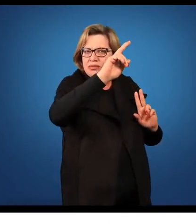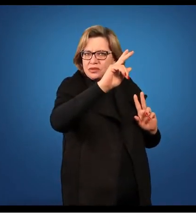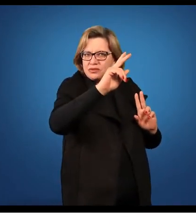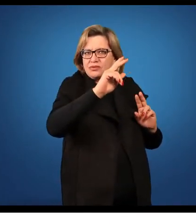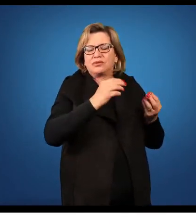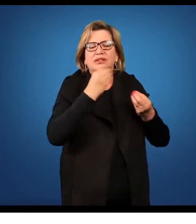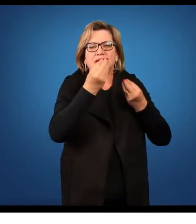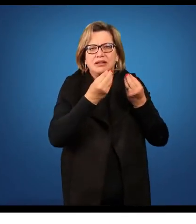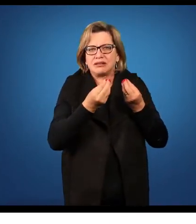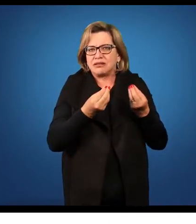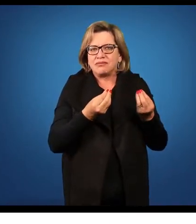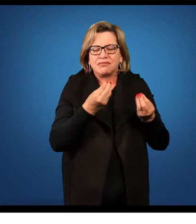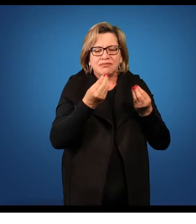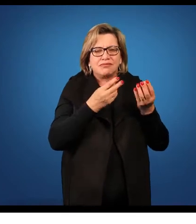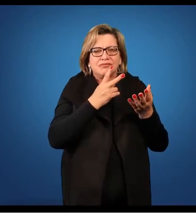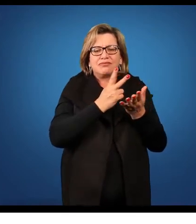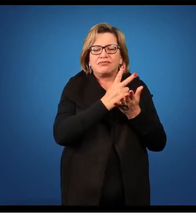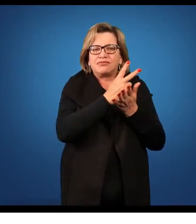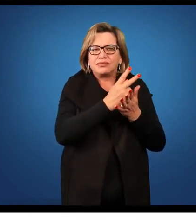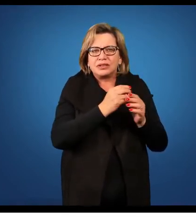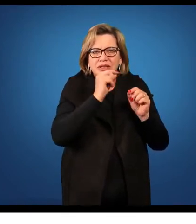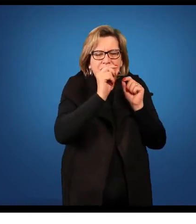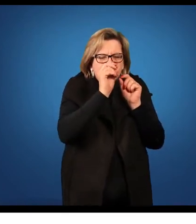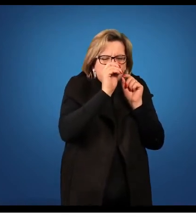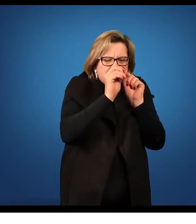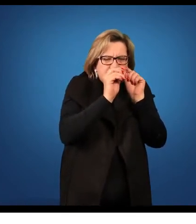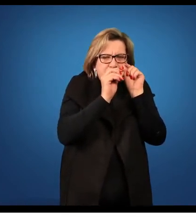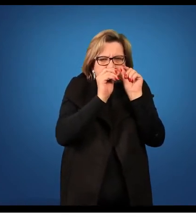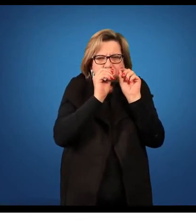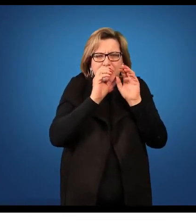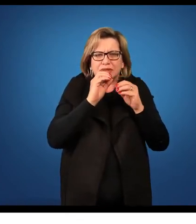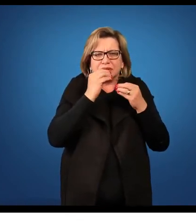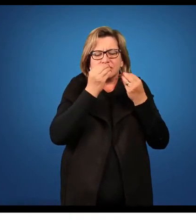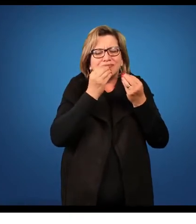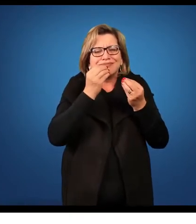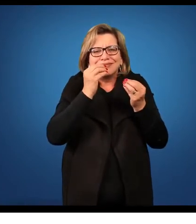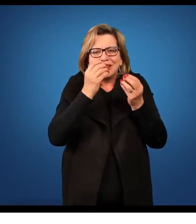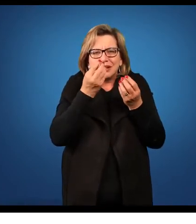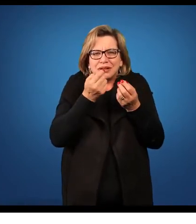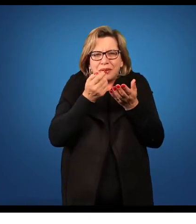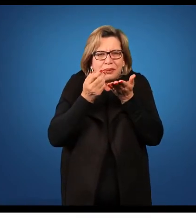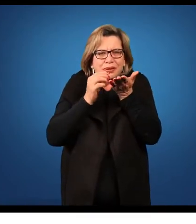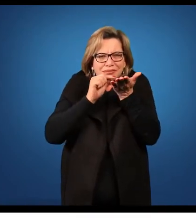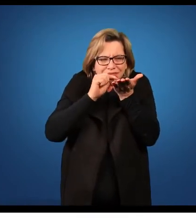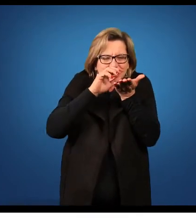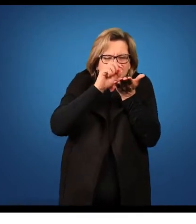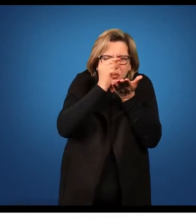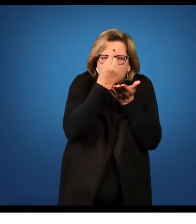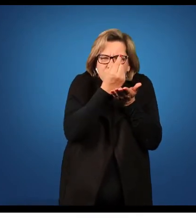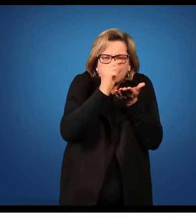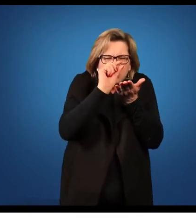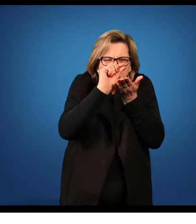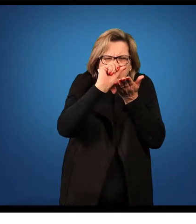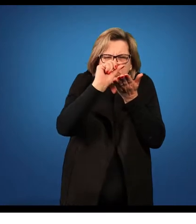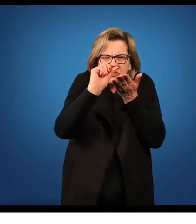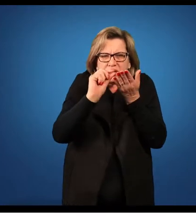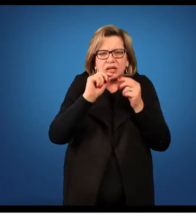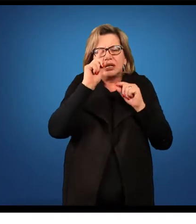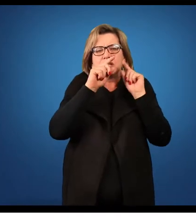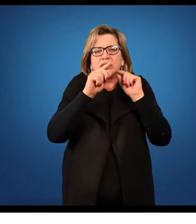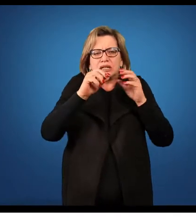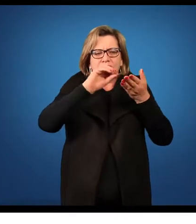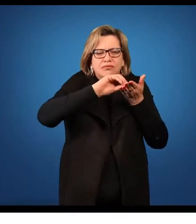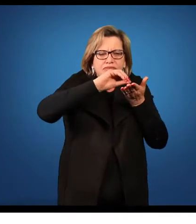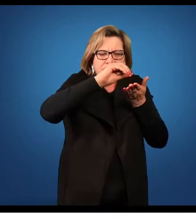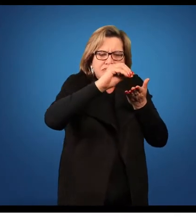os diferentes tipos de esporos. E cada esporo que solta-se através dos esporanjos, ele